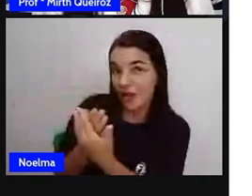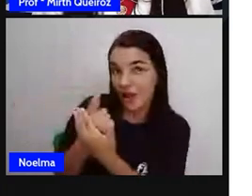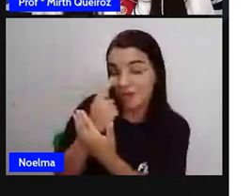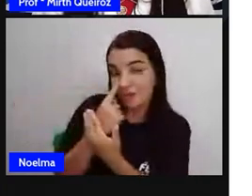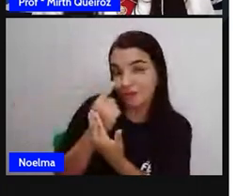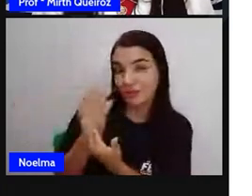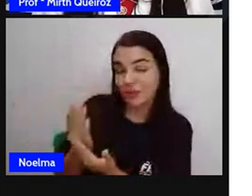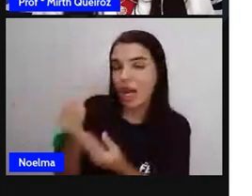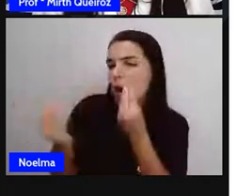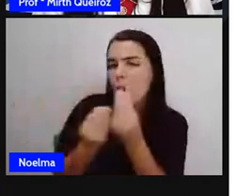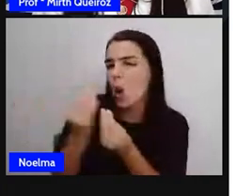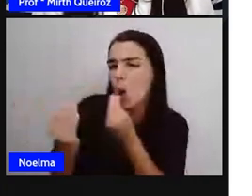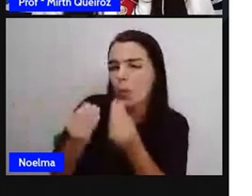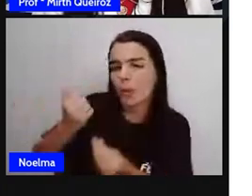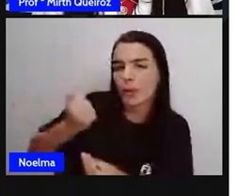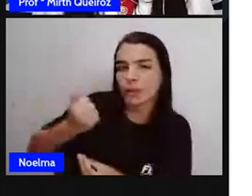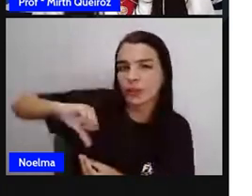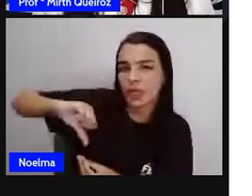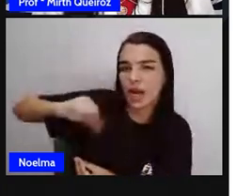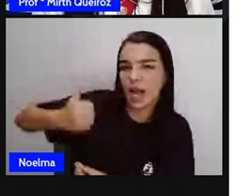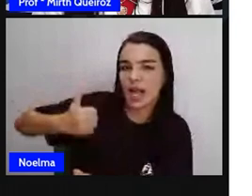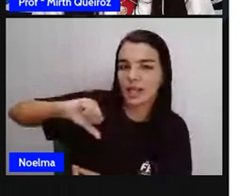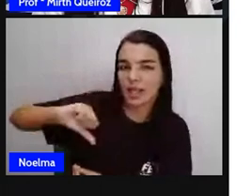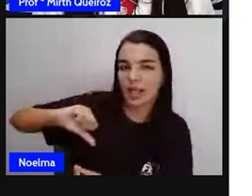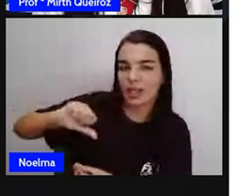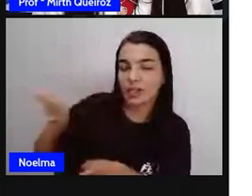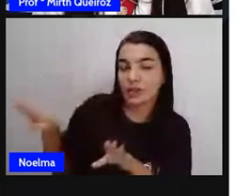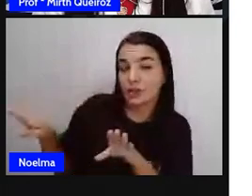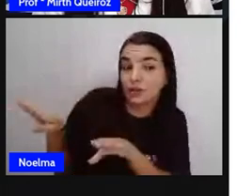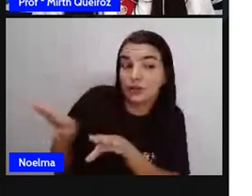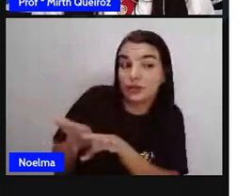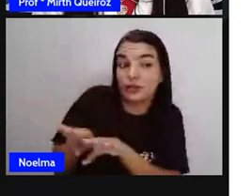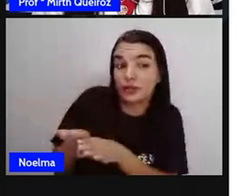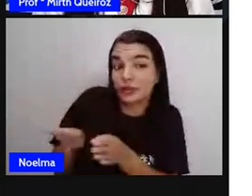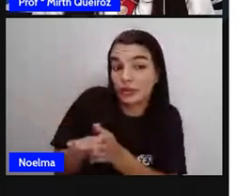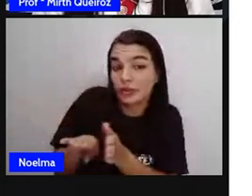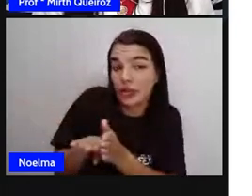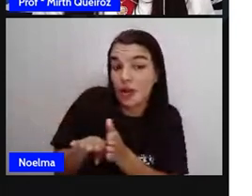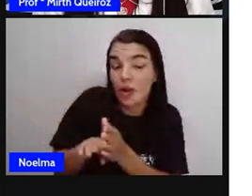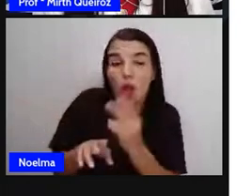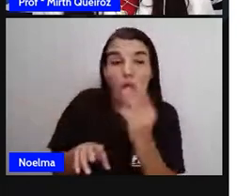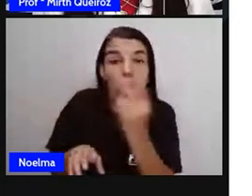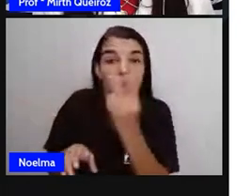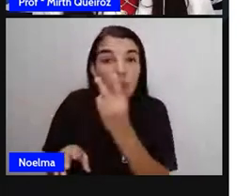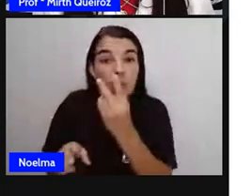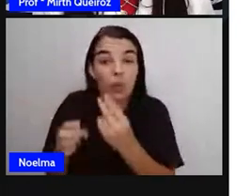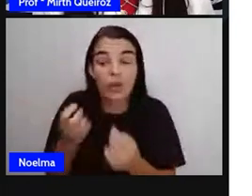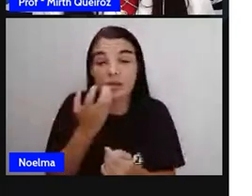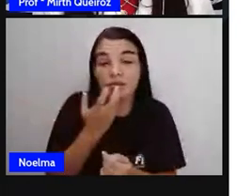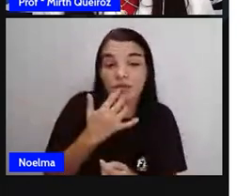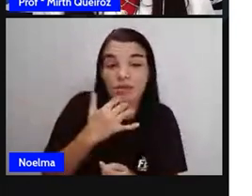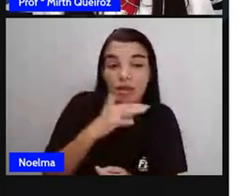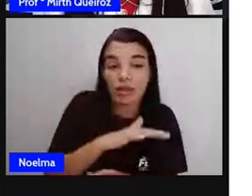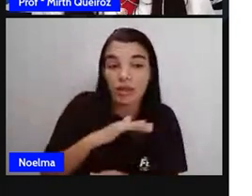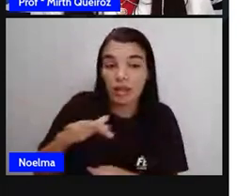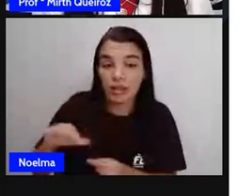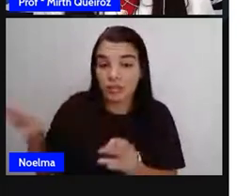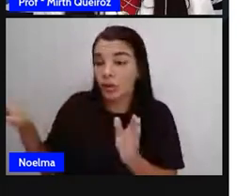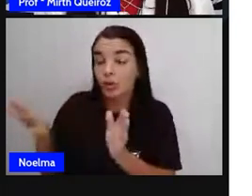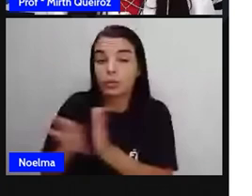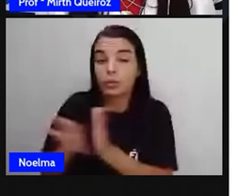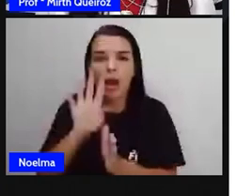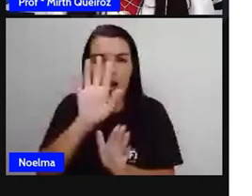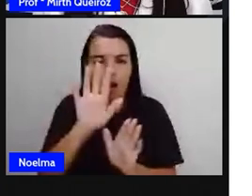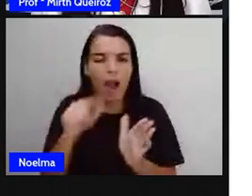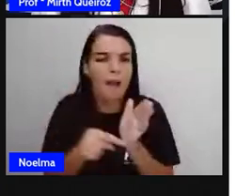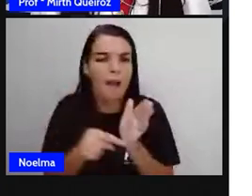as estratégias, né? Que duas crianças, elas usaram para chegar até o destino. A primeira